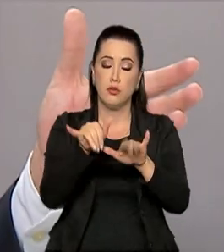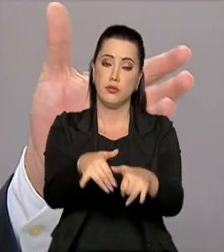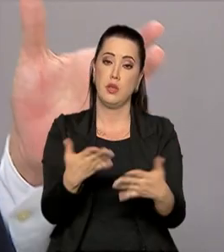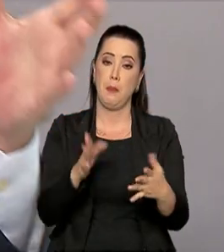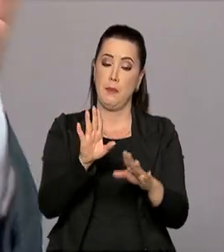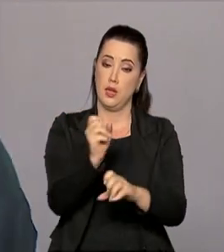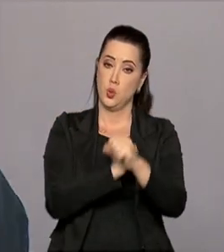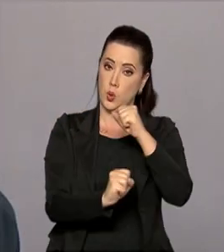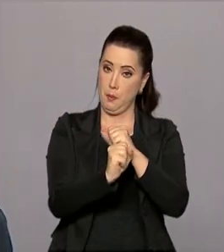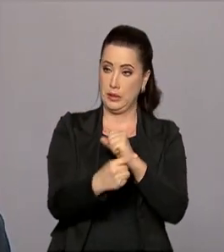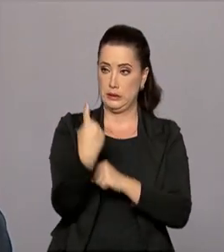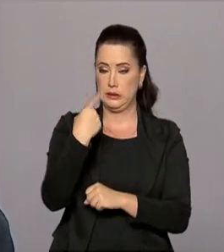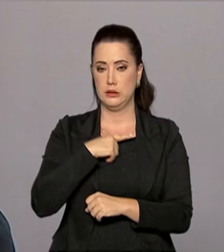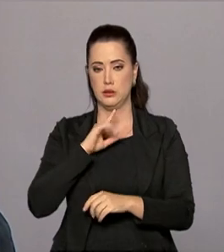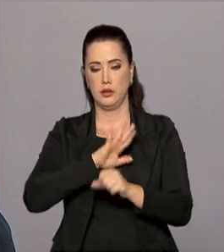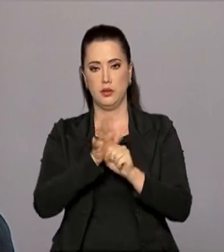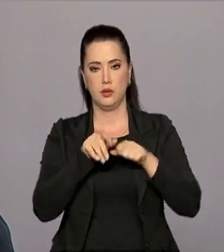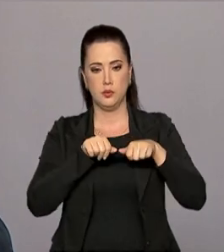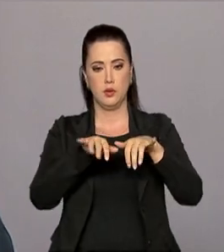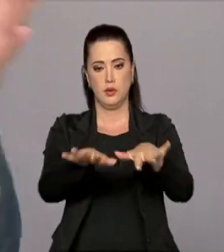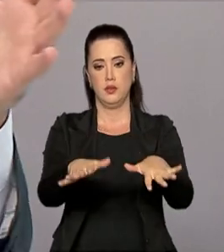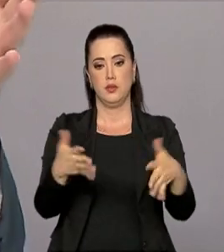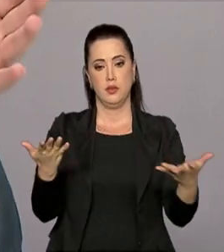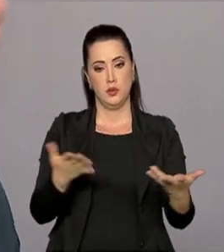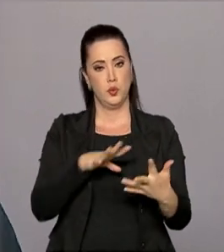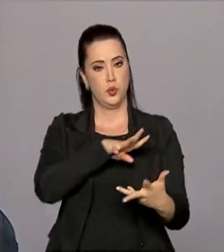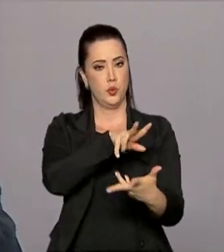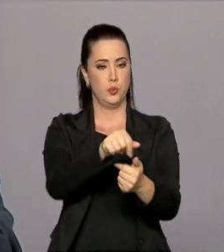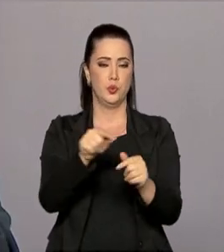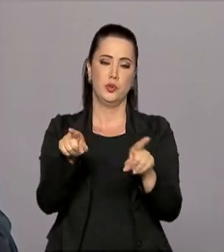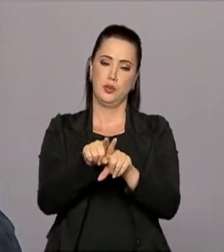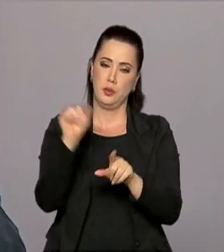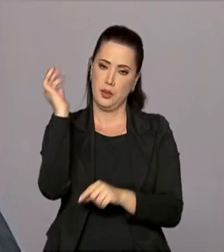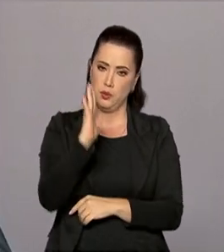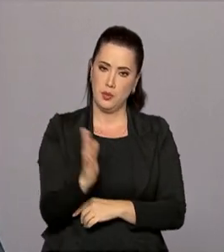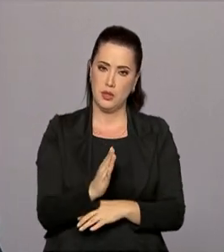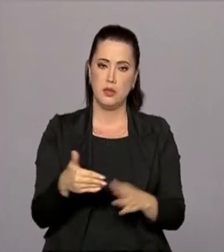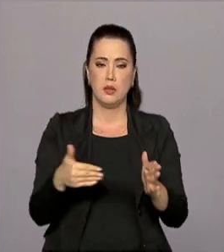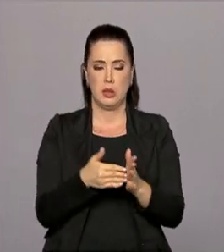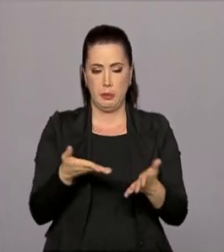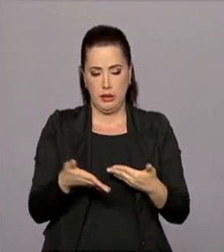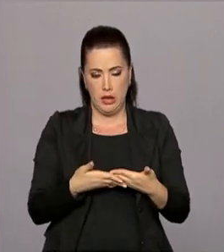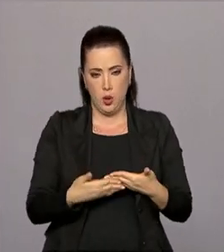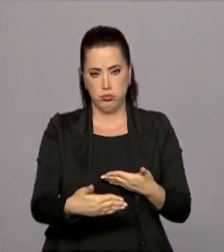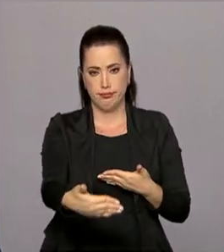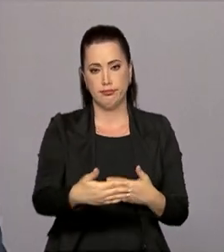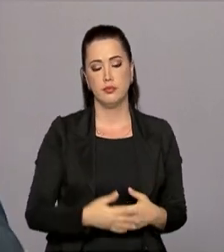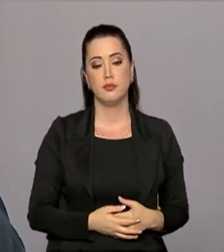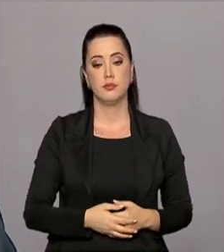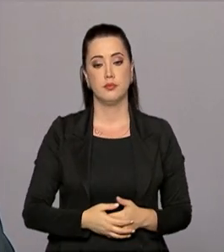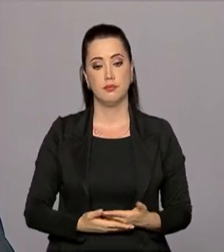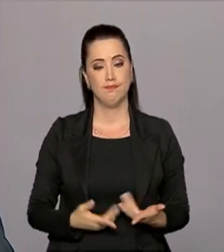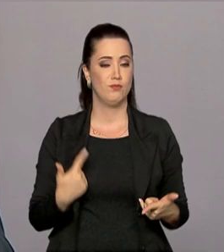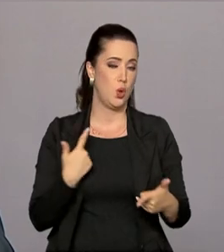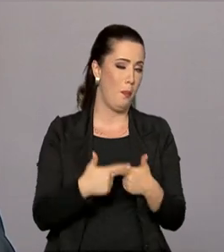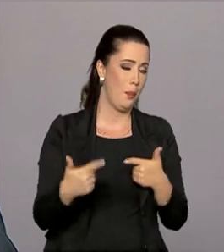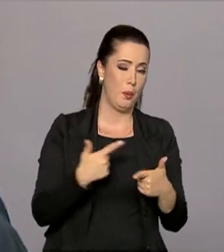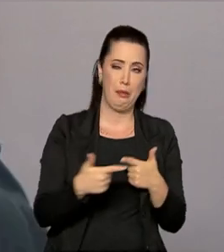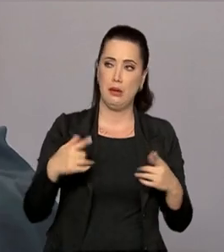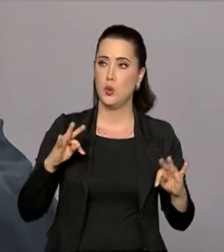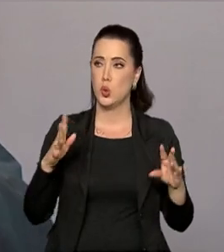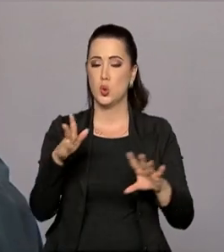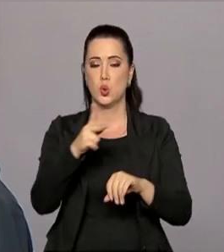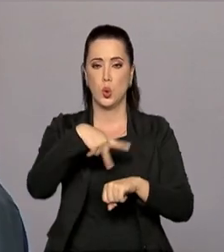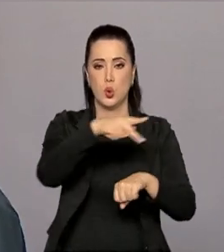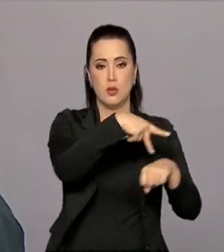que o ano passado a gente teve a pandemia da Covid-19 no mundo e no Brasil, ela se estende por esse ano, afetou todos os países,